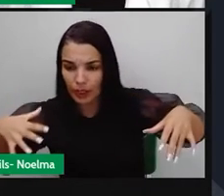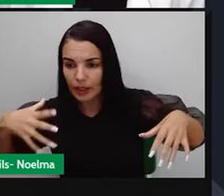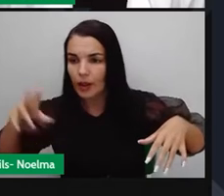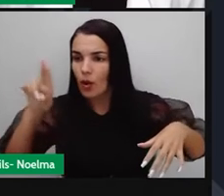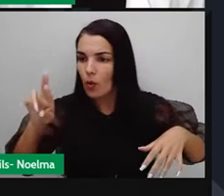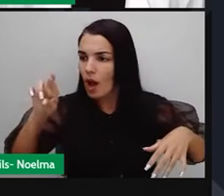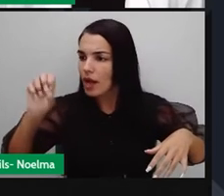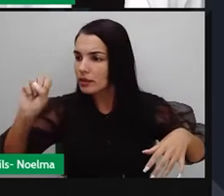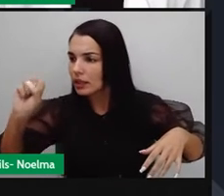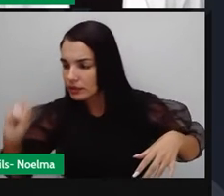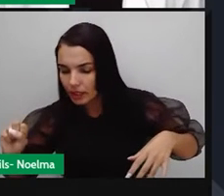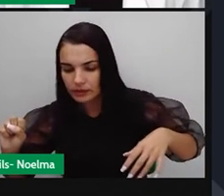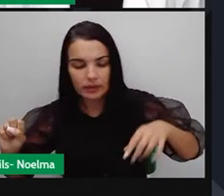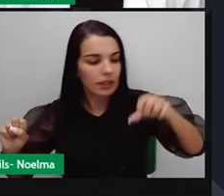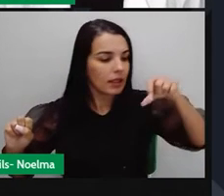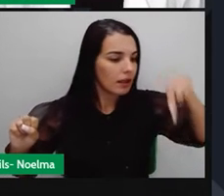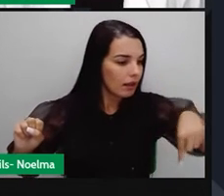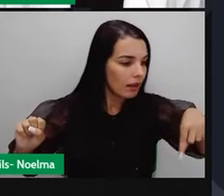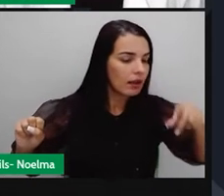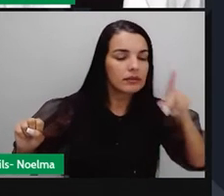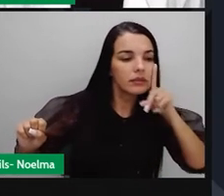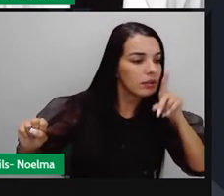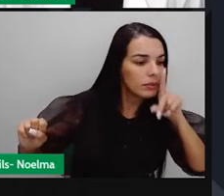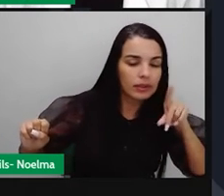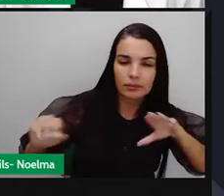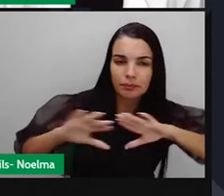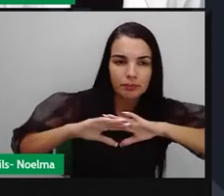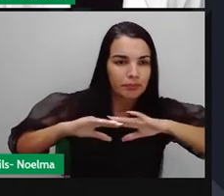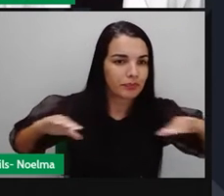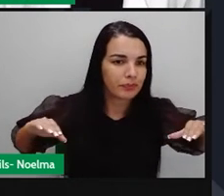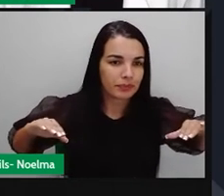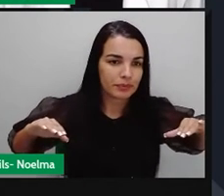não seriam muito diferentes das cinzas dos americanos.